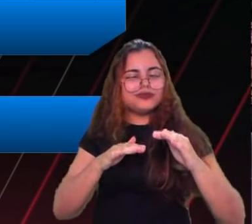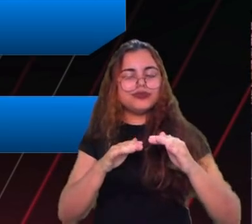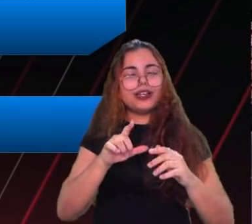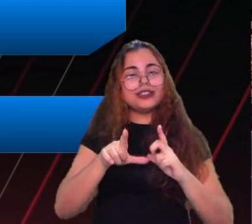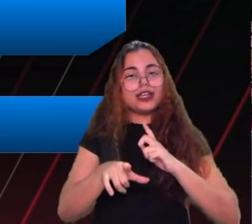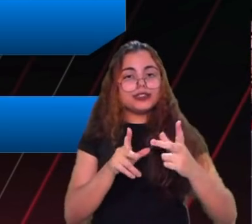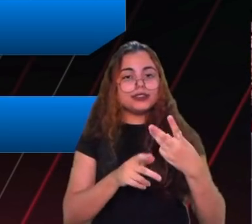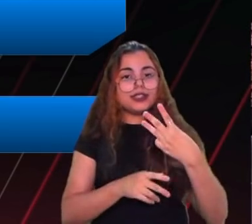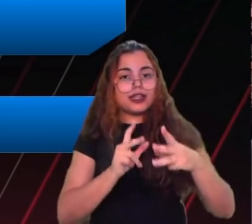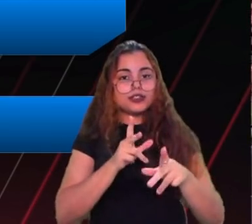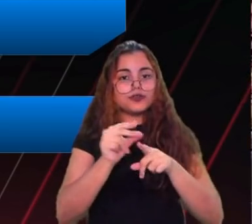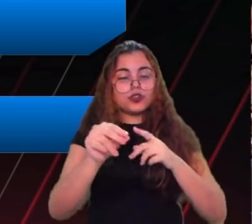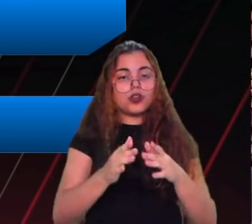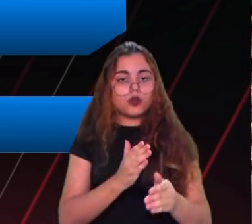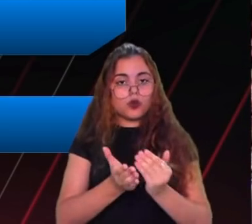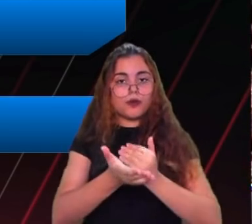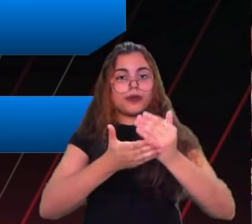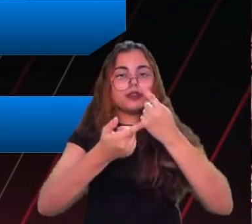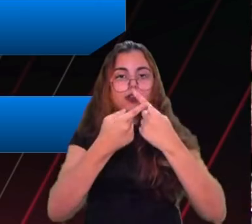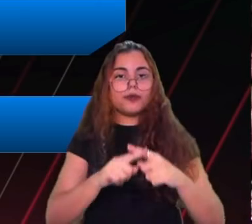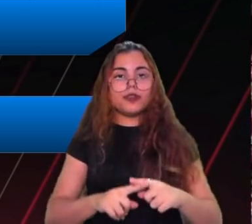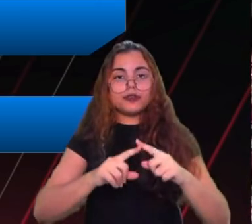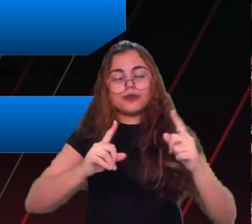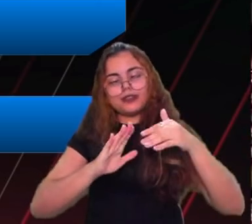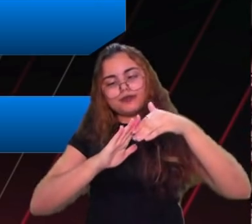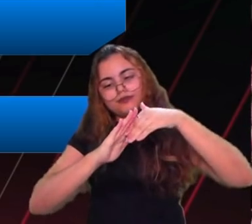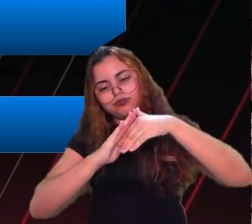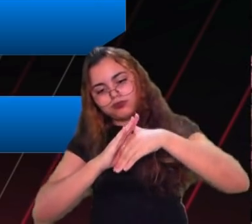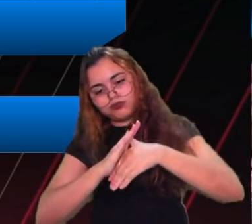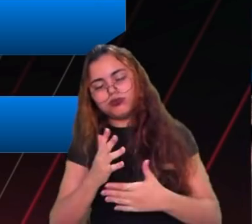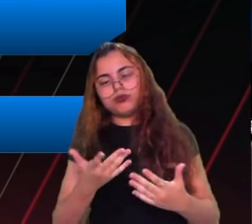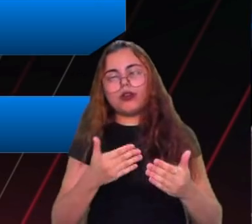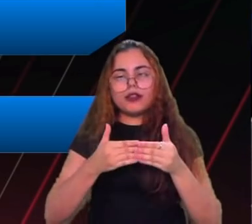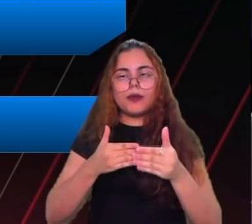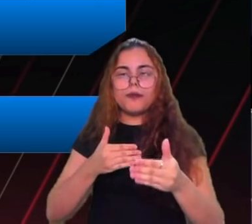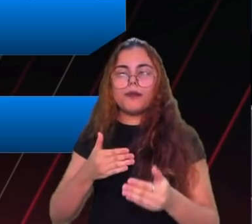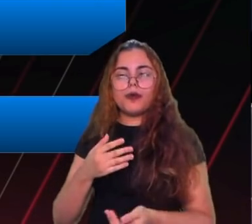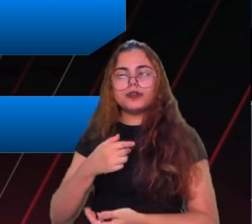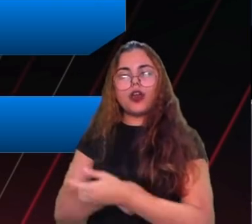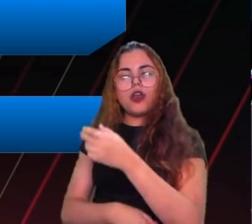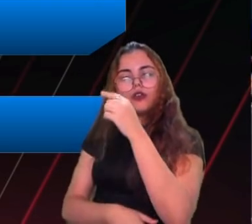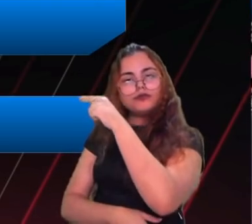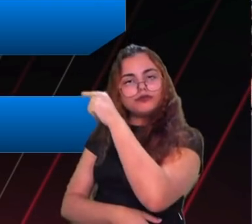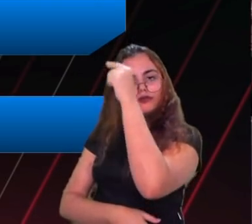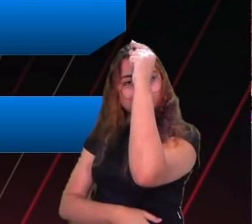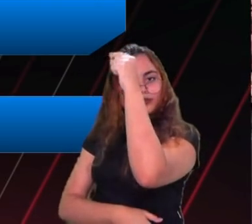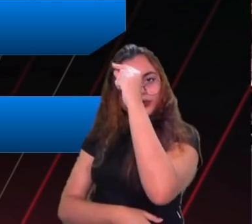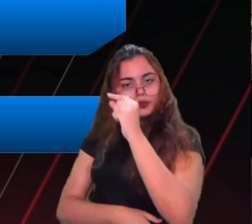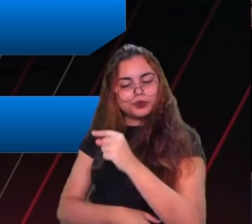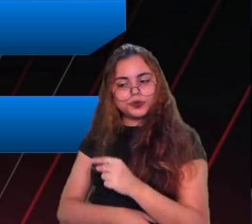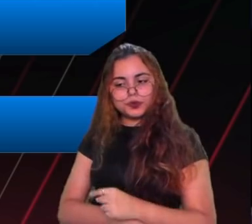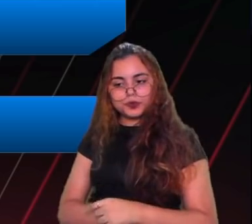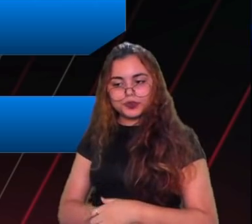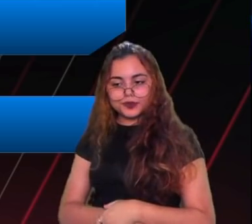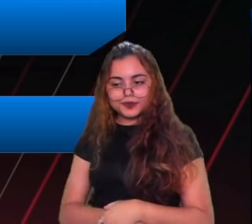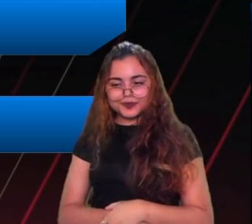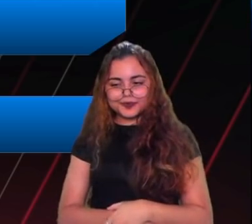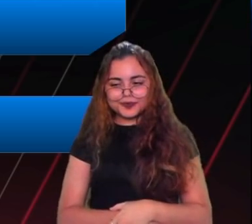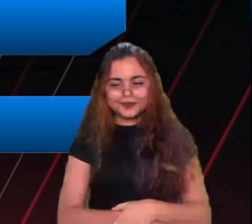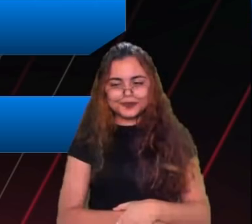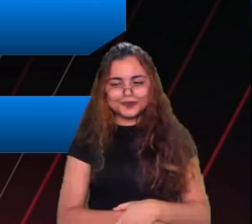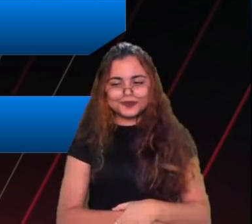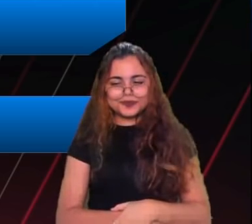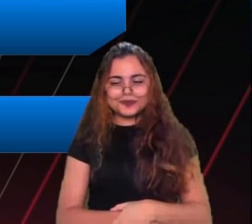livre na sequência Penhead um confronto aí importante pra sequência da tabela Flamengo e Cabum Laude e Rensga INTZ e